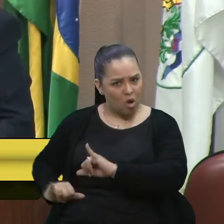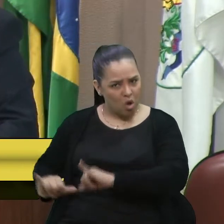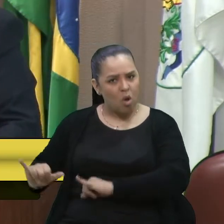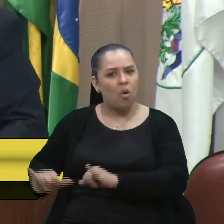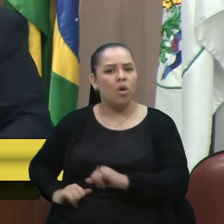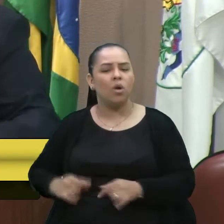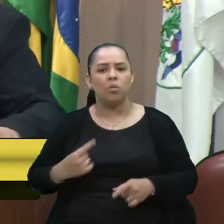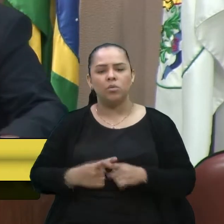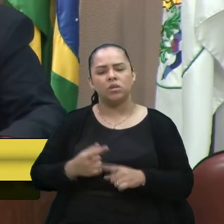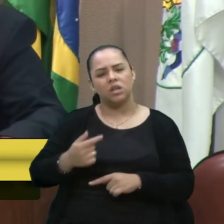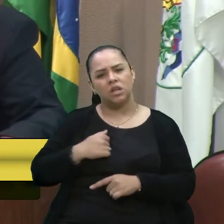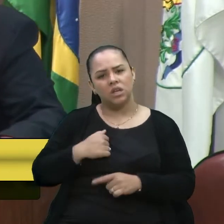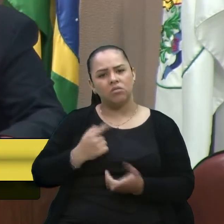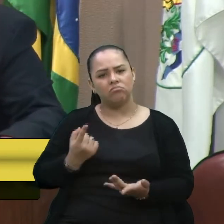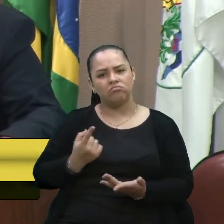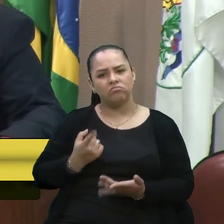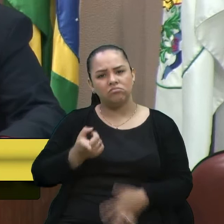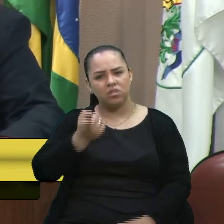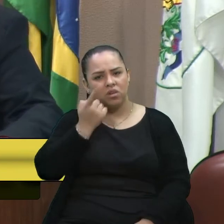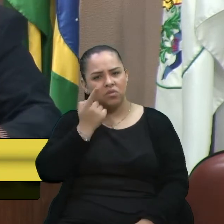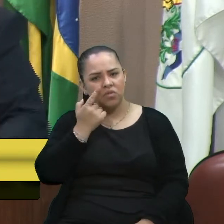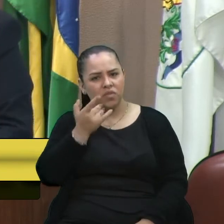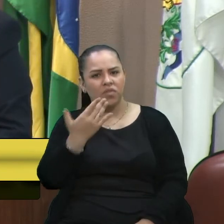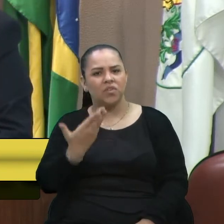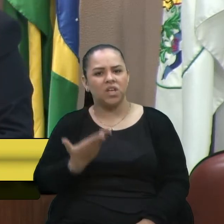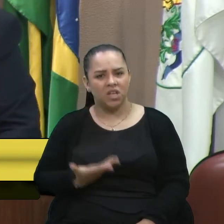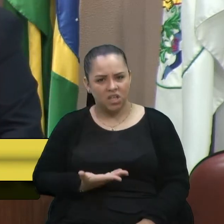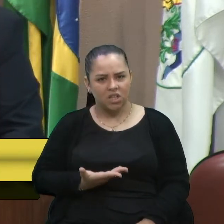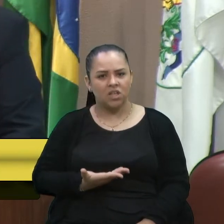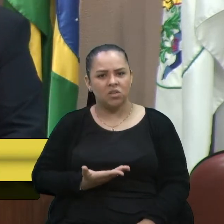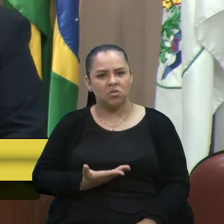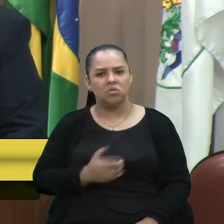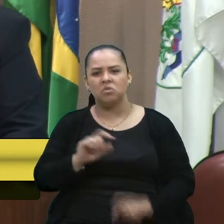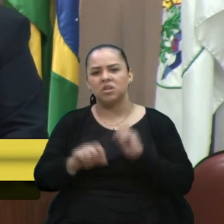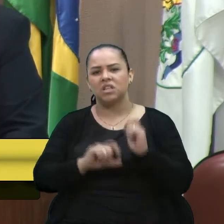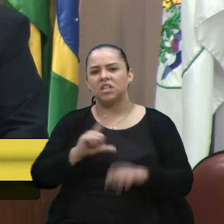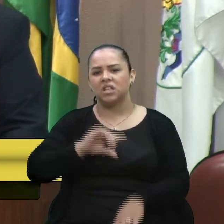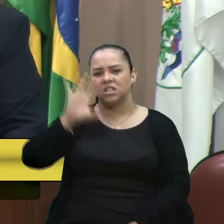essa decisão,